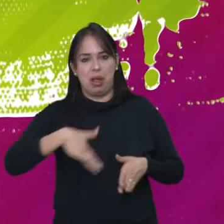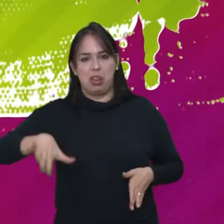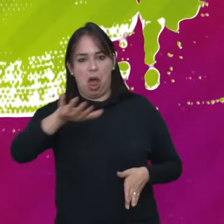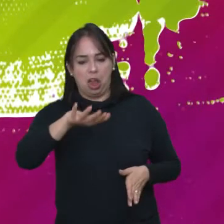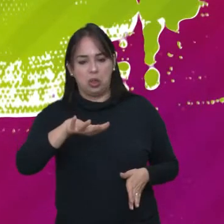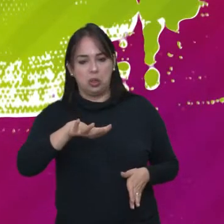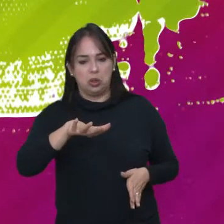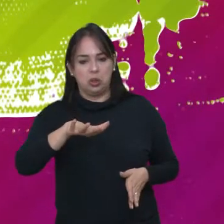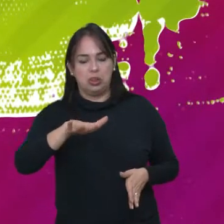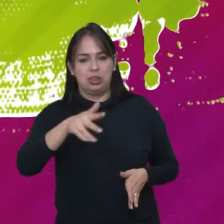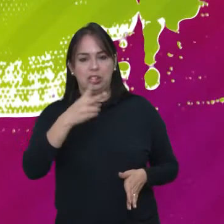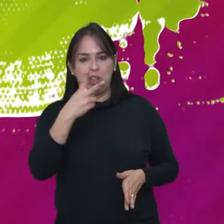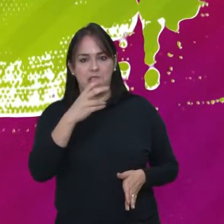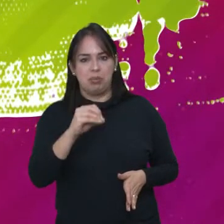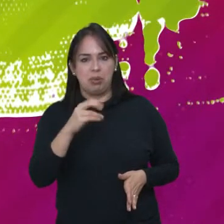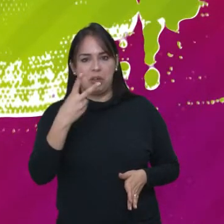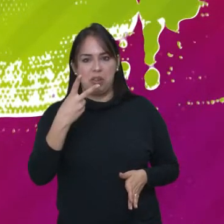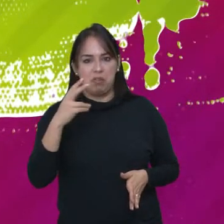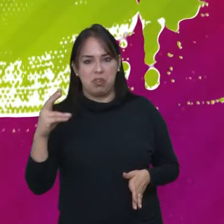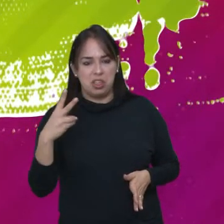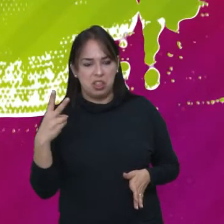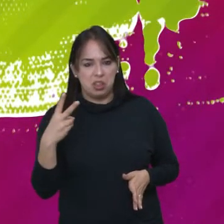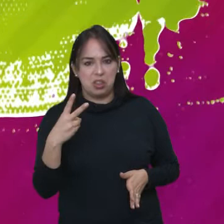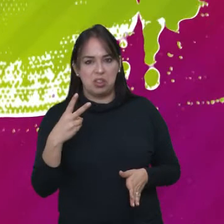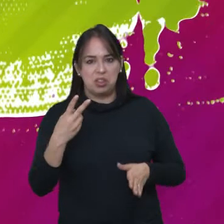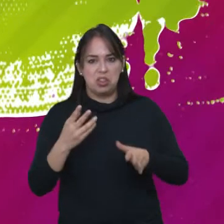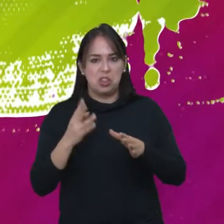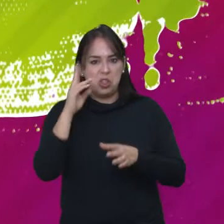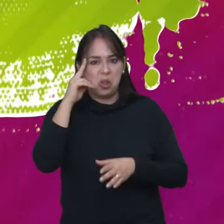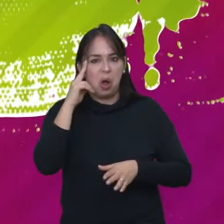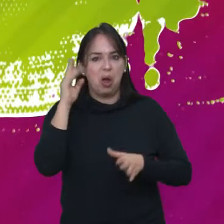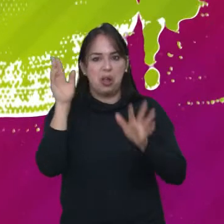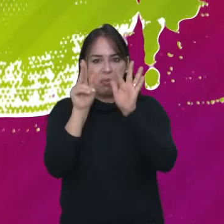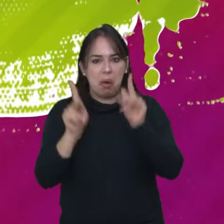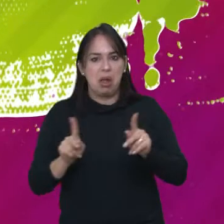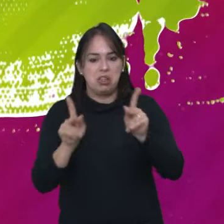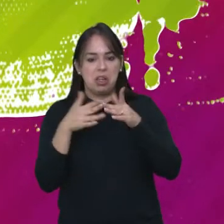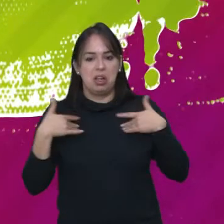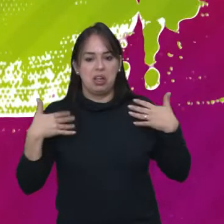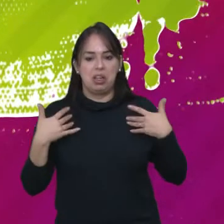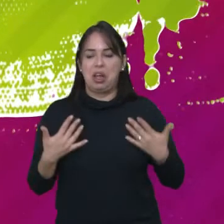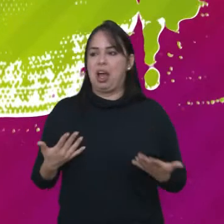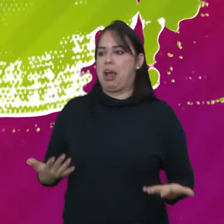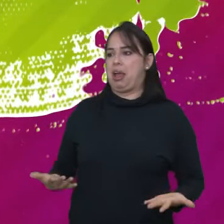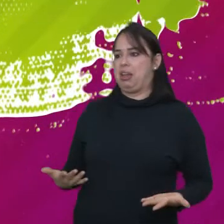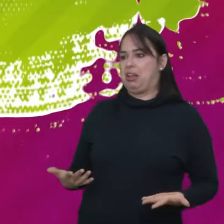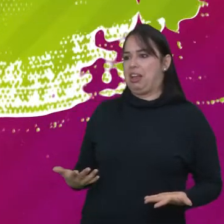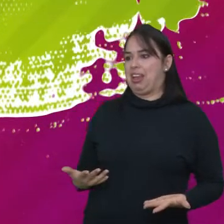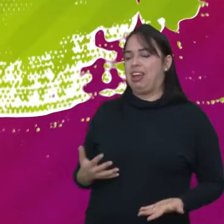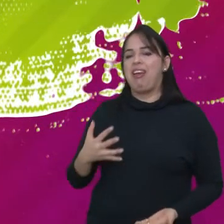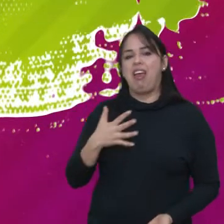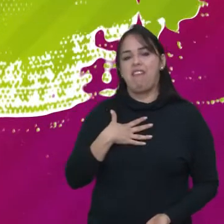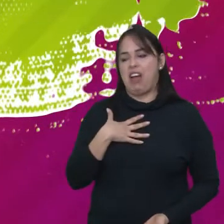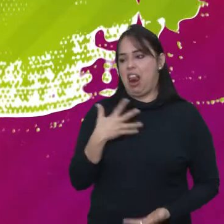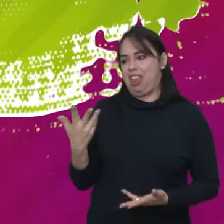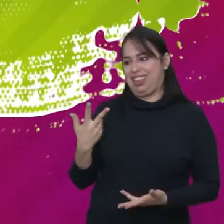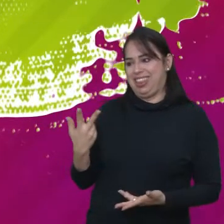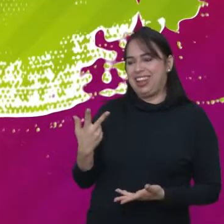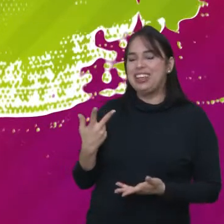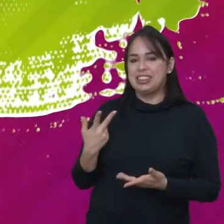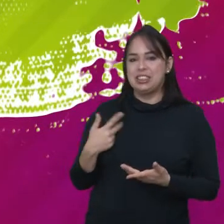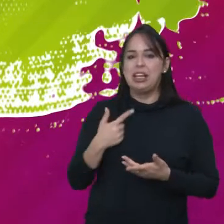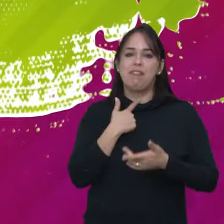2022 De muita realização Paz e alegria Vai, eu acredito que eu falo pro nós dois, né? Eu desejo até para os meus